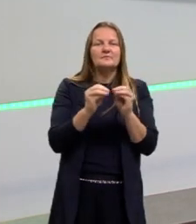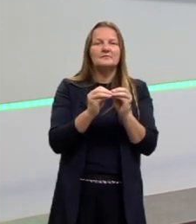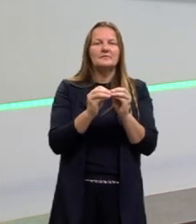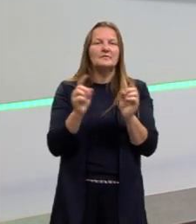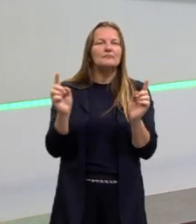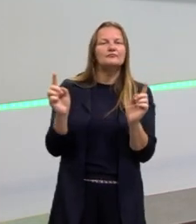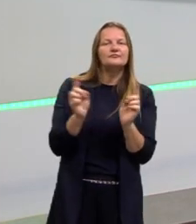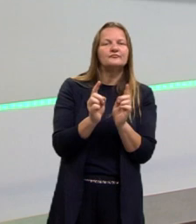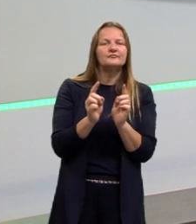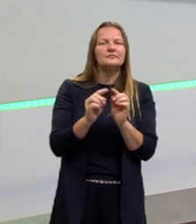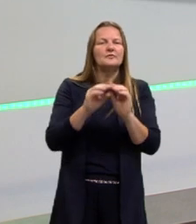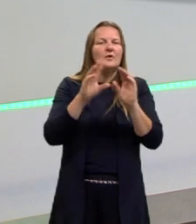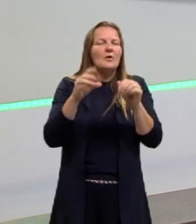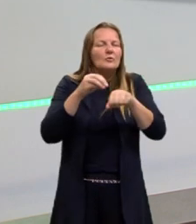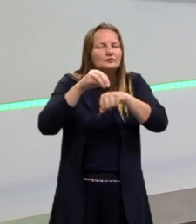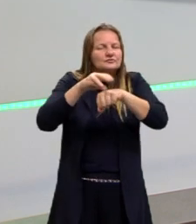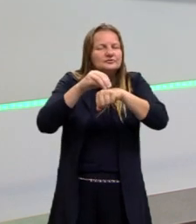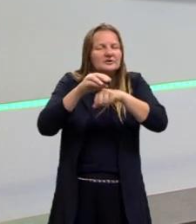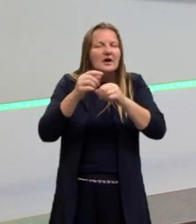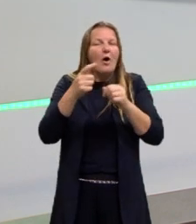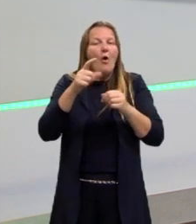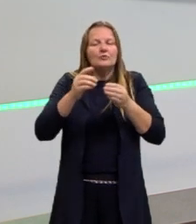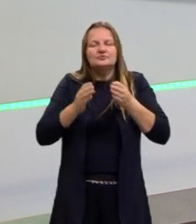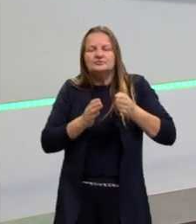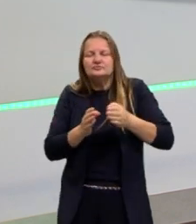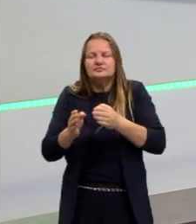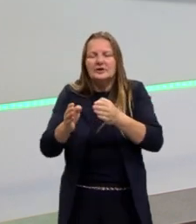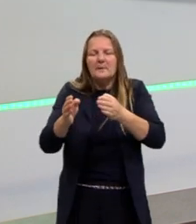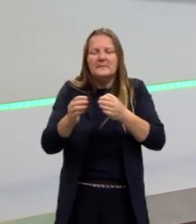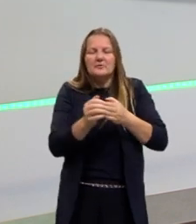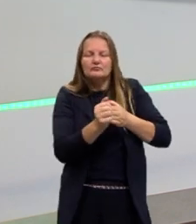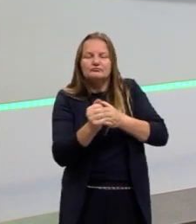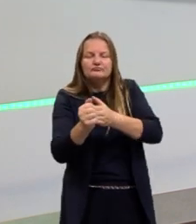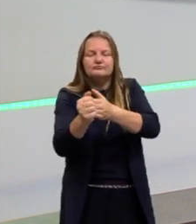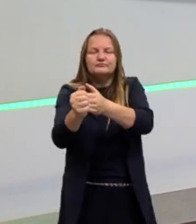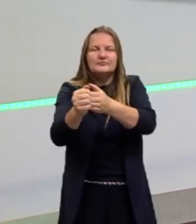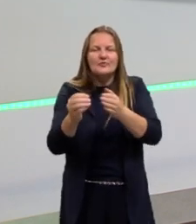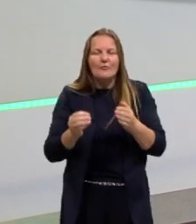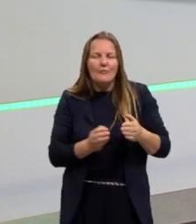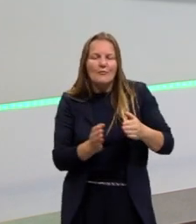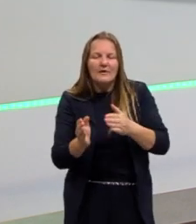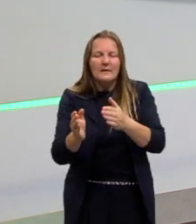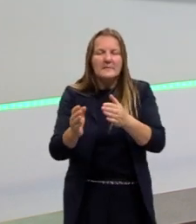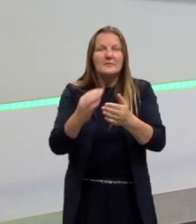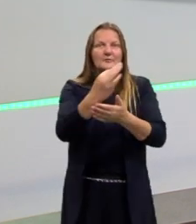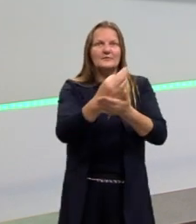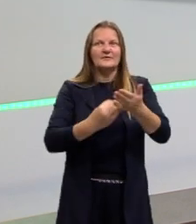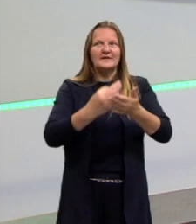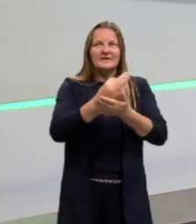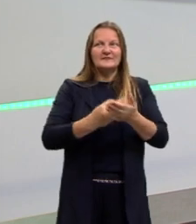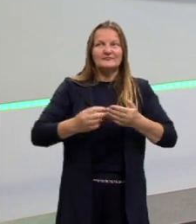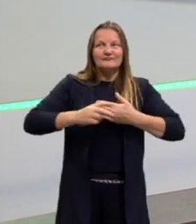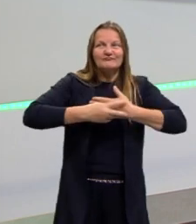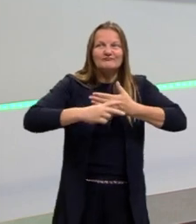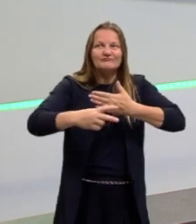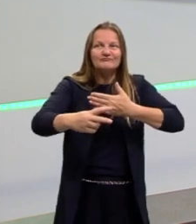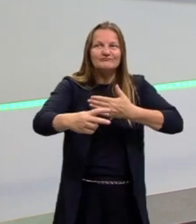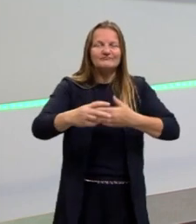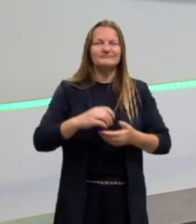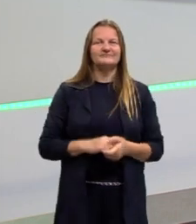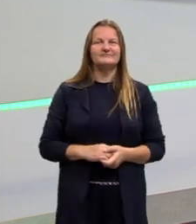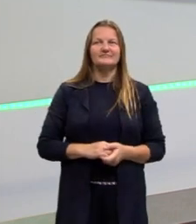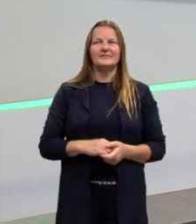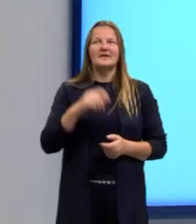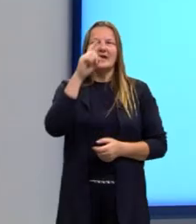que vai nos dar a dica de para onde vai esse texto depois. E aqui, então, na nossa tela, destacado em azul,